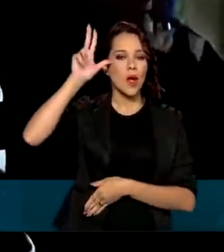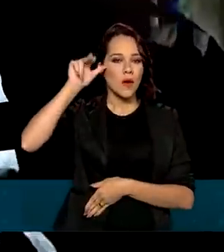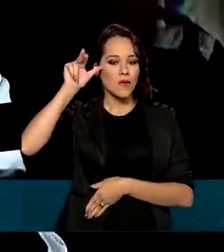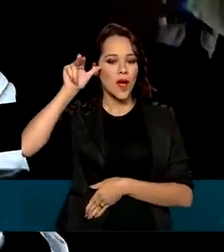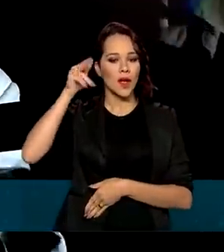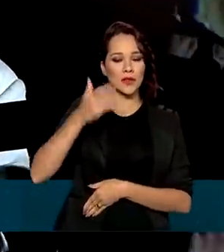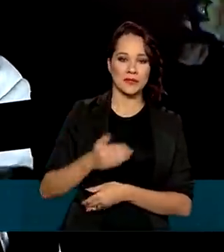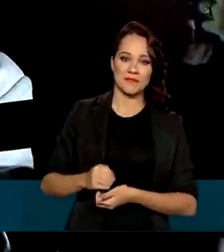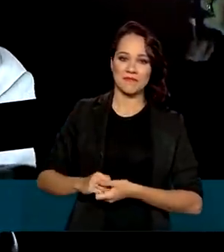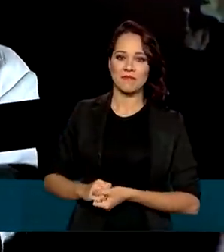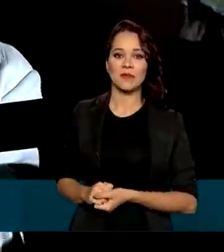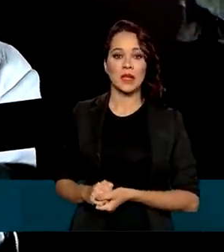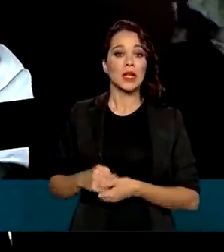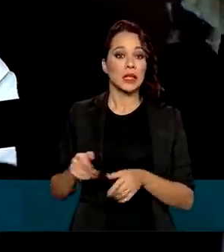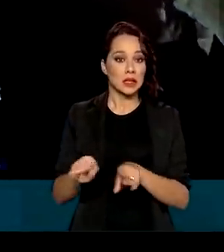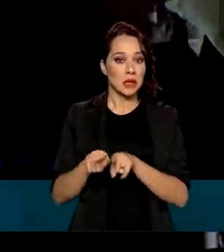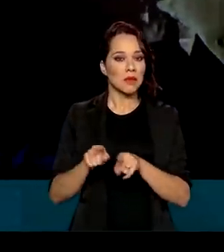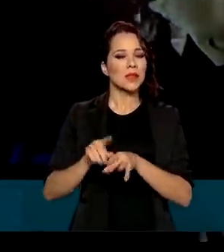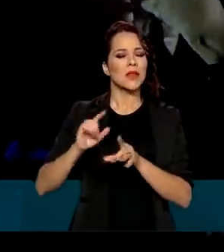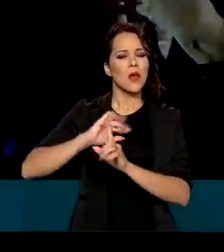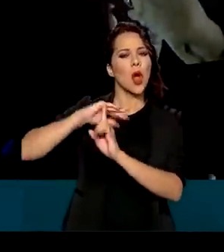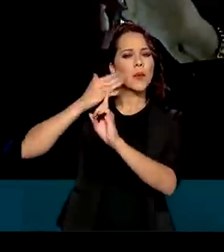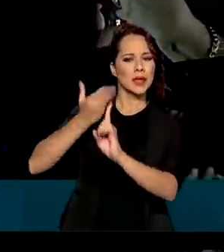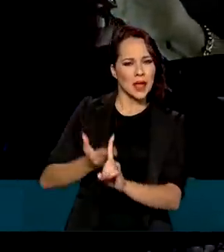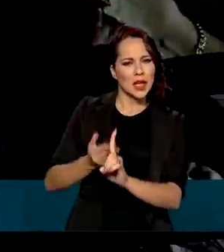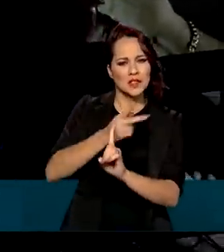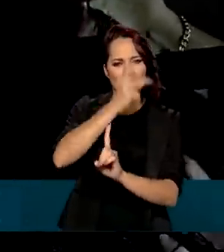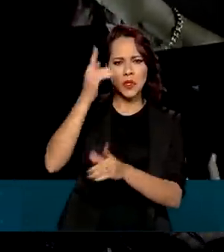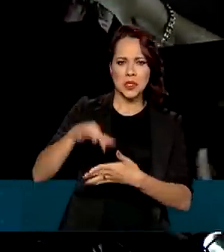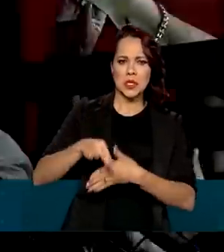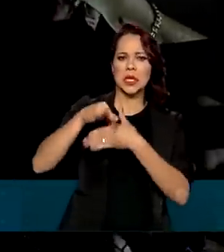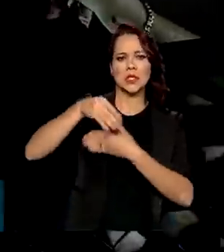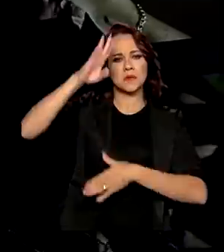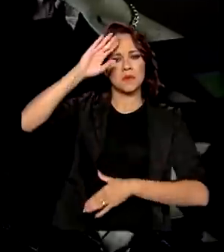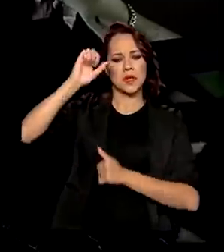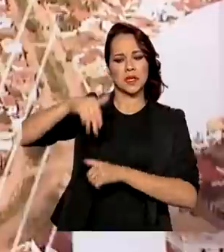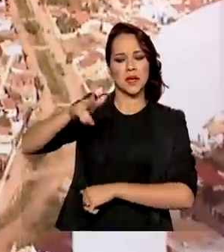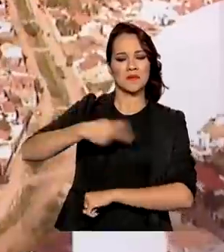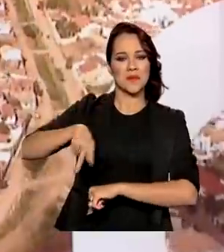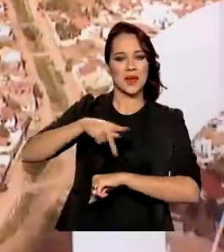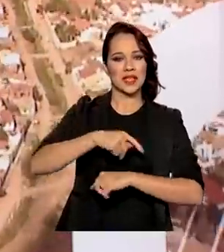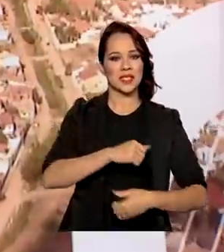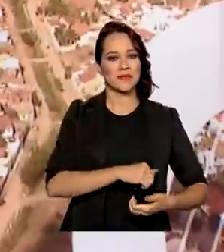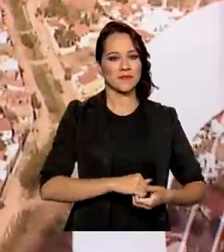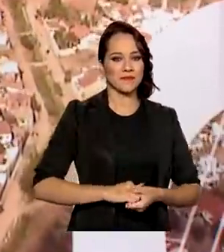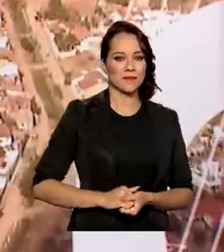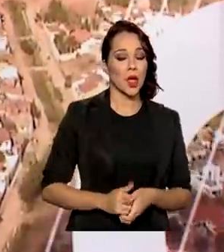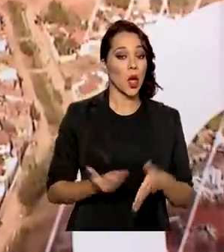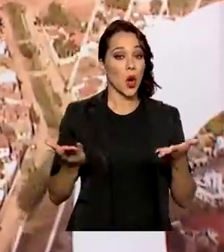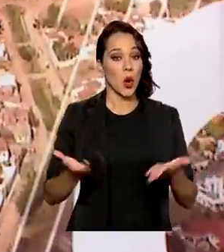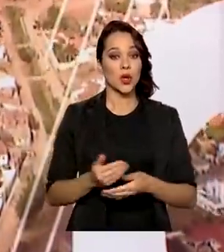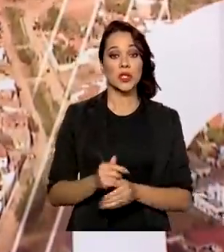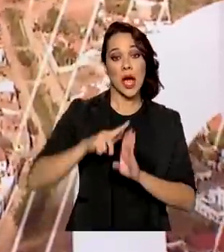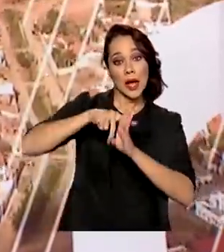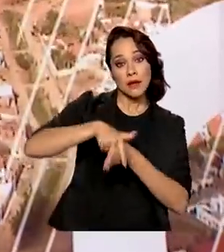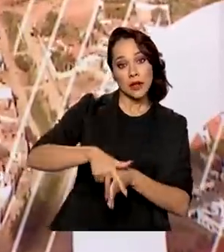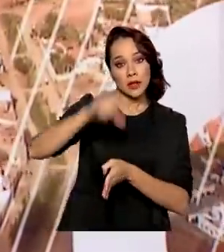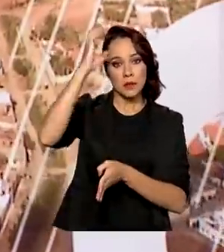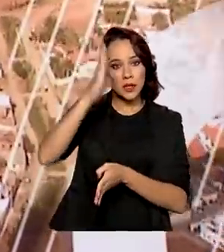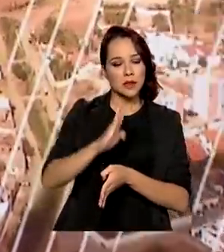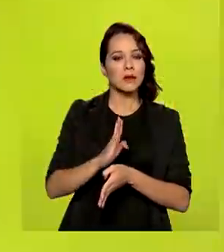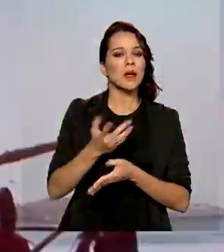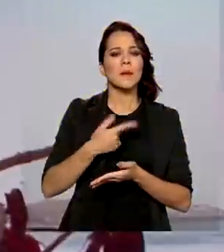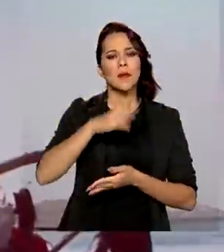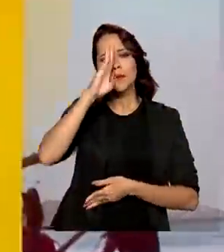e cavalaria mecanizada, além de homenagens a grandes líderes militares do país. Atualmente, a Cavalaria Brasileira